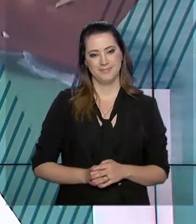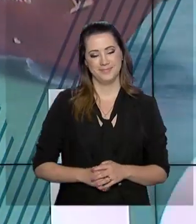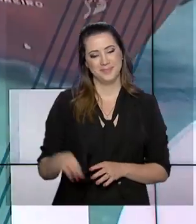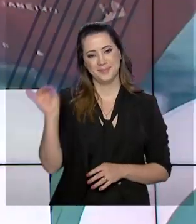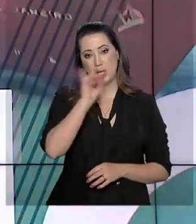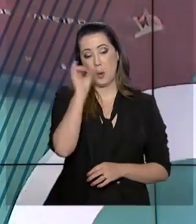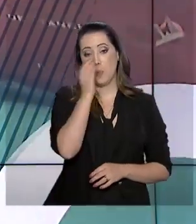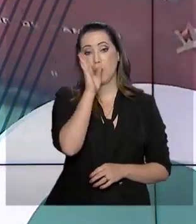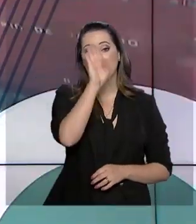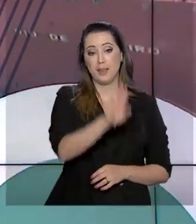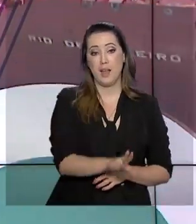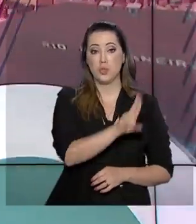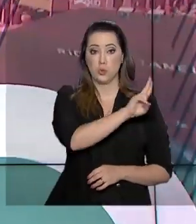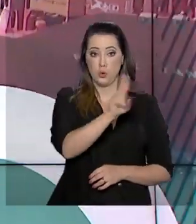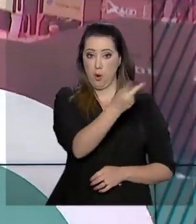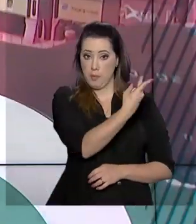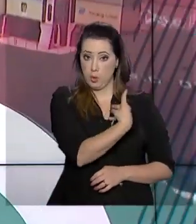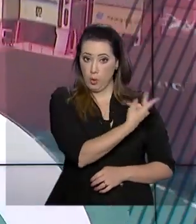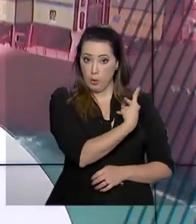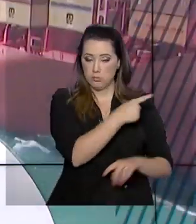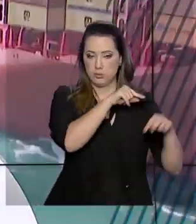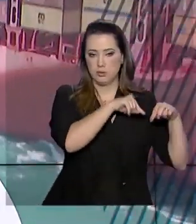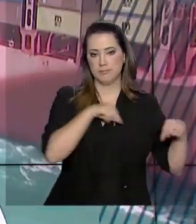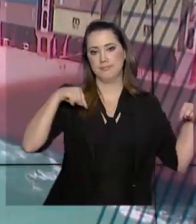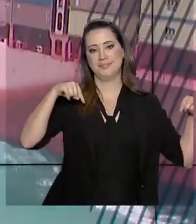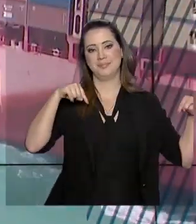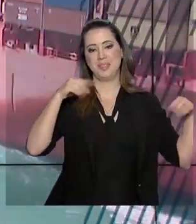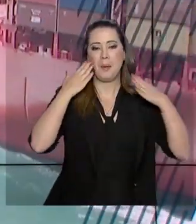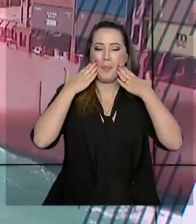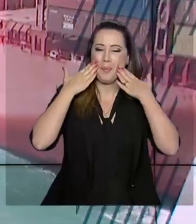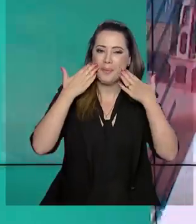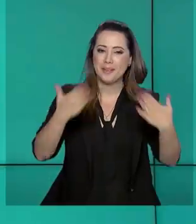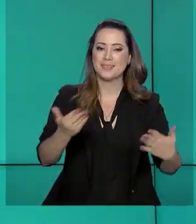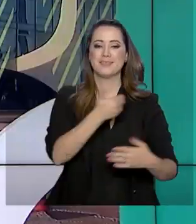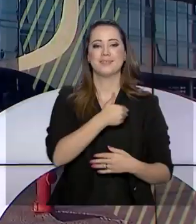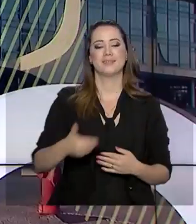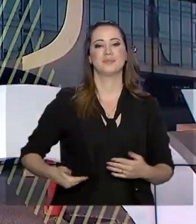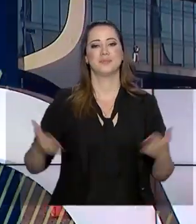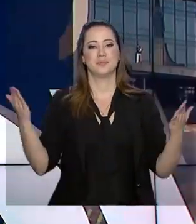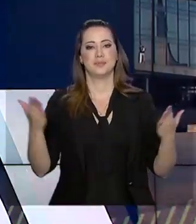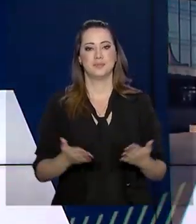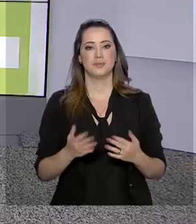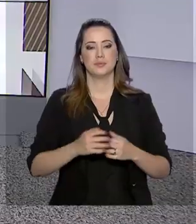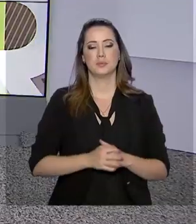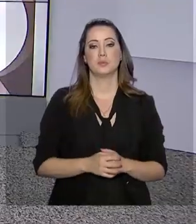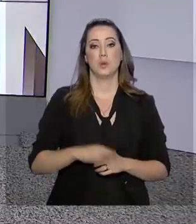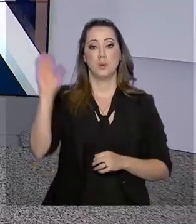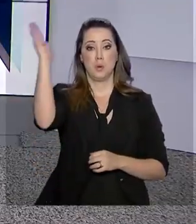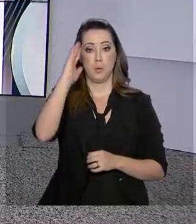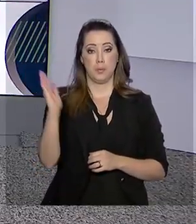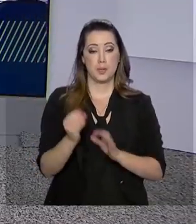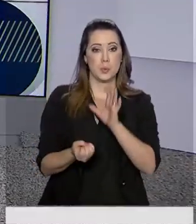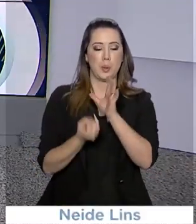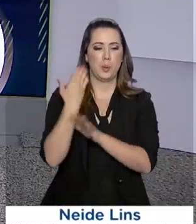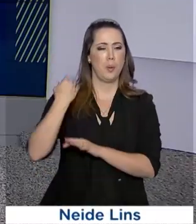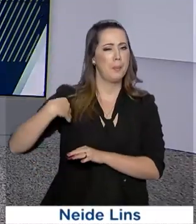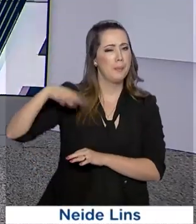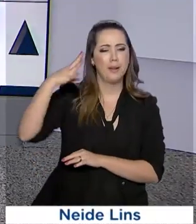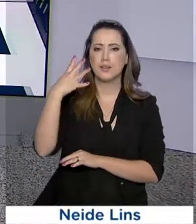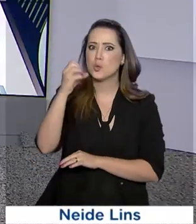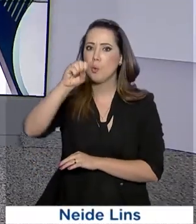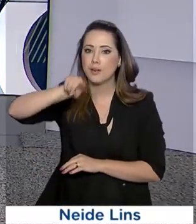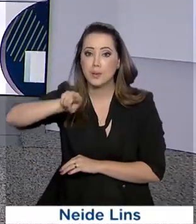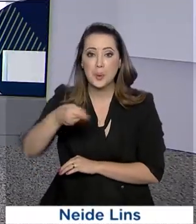Olá, boa tarde, eu sou Caroline Blaut e estamos no ar com mais uma edição do Governo Agora. O Brasil gerou mais de